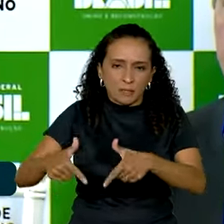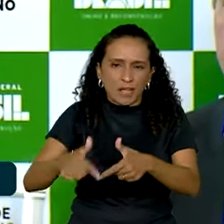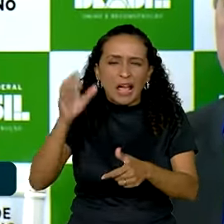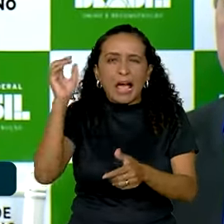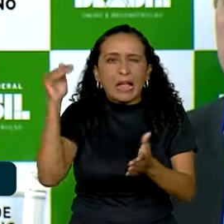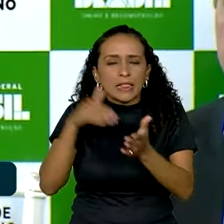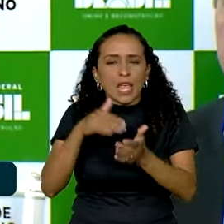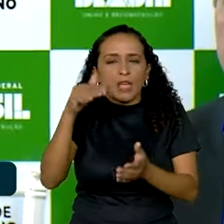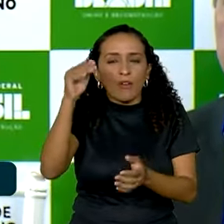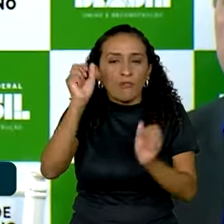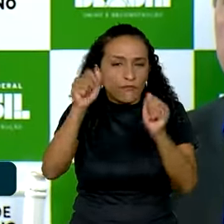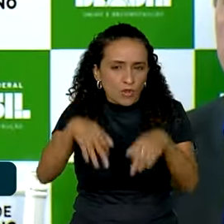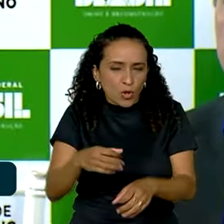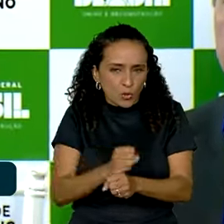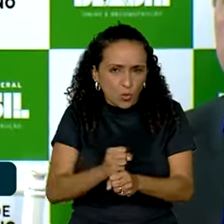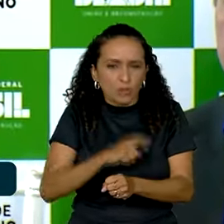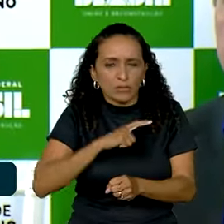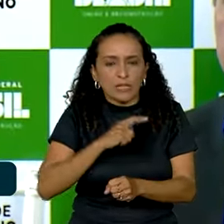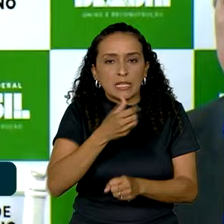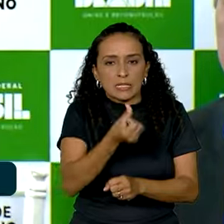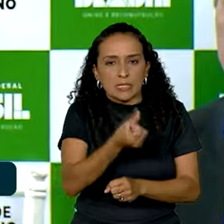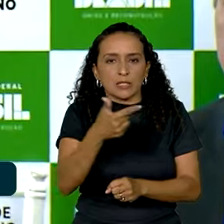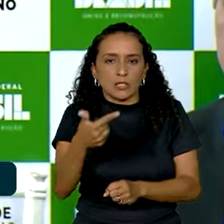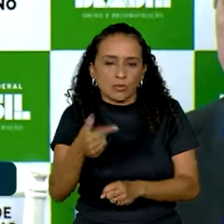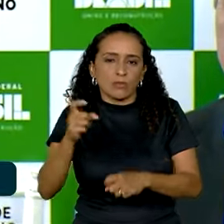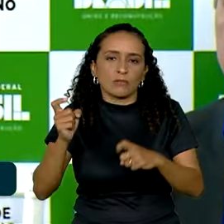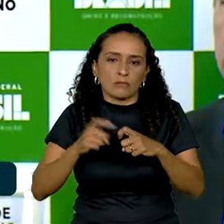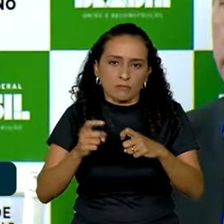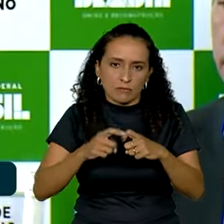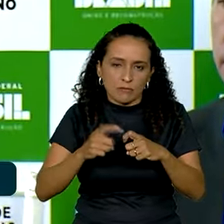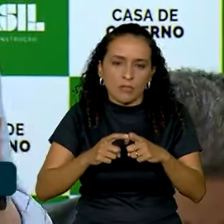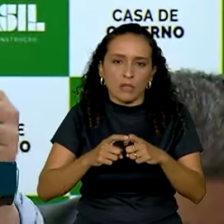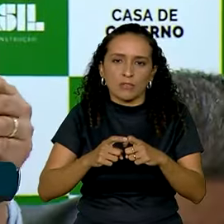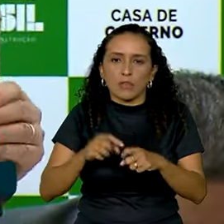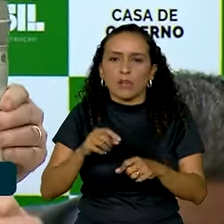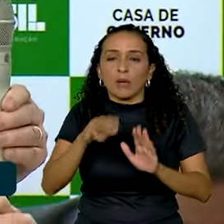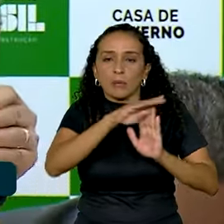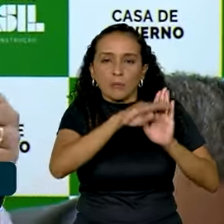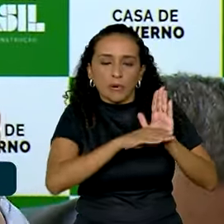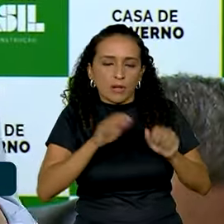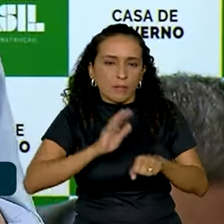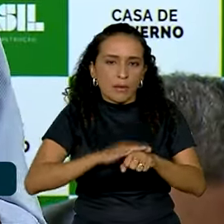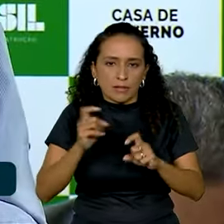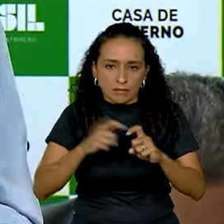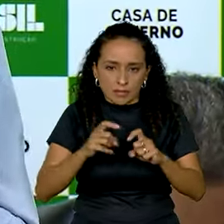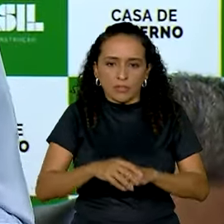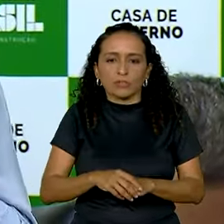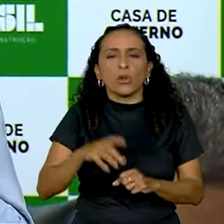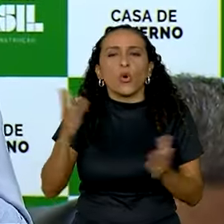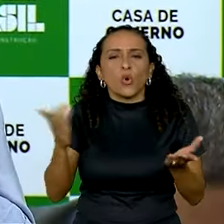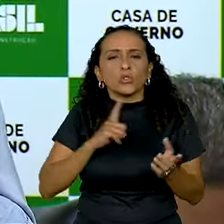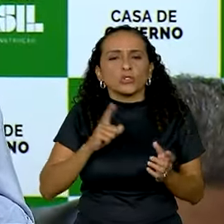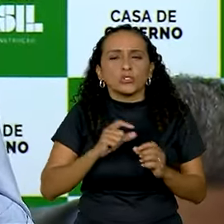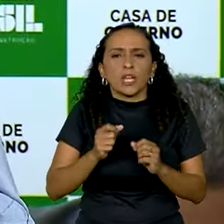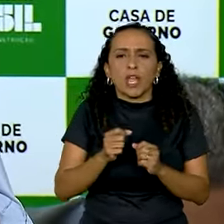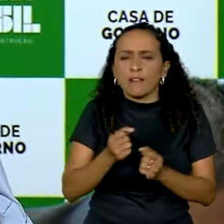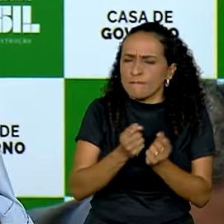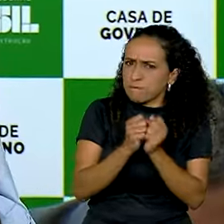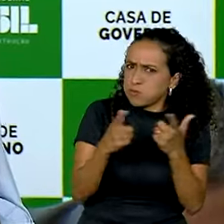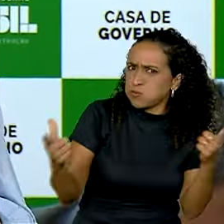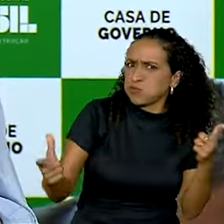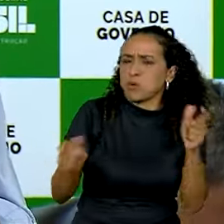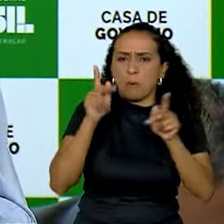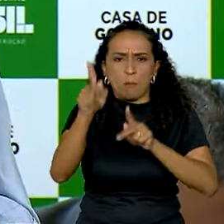final do ano nós teremos 62 médicos pelo Programa Mais Médicos. Nós temos hoje um número expressivo de pessoas aqui